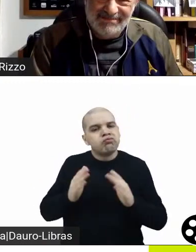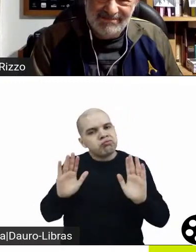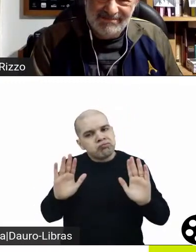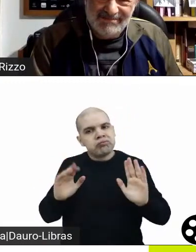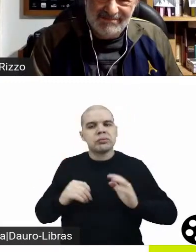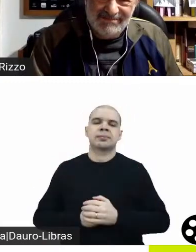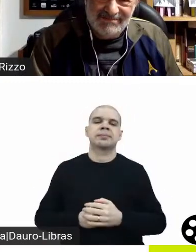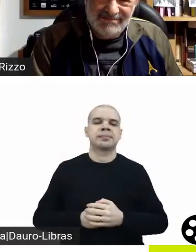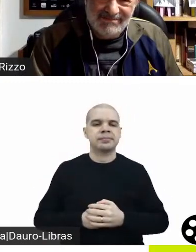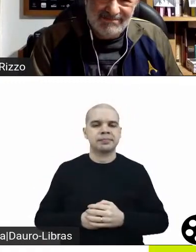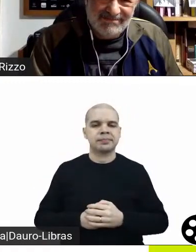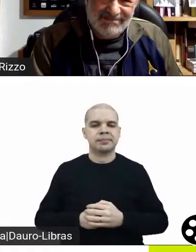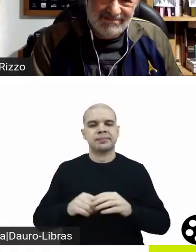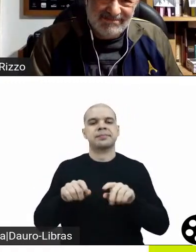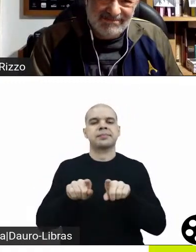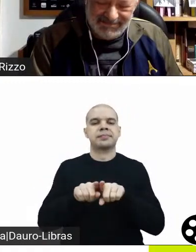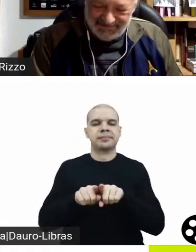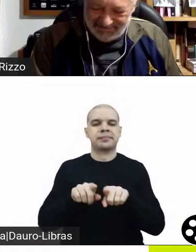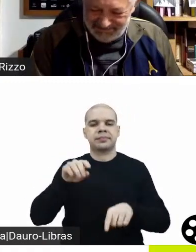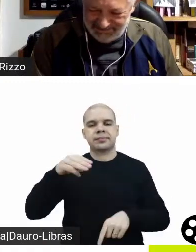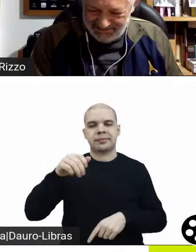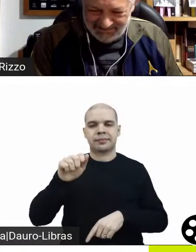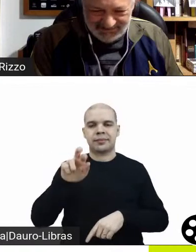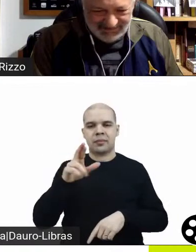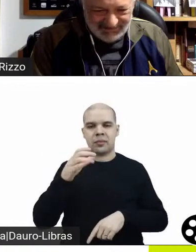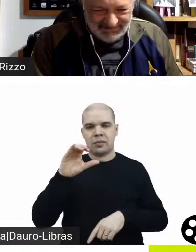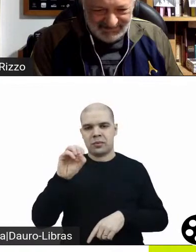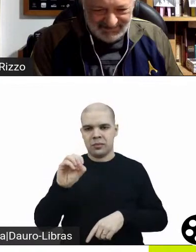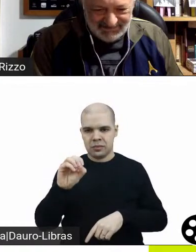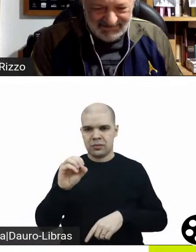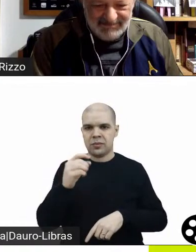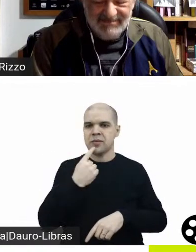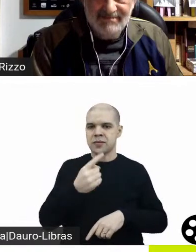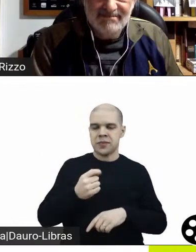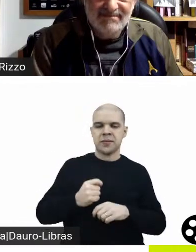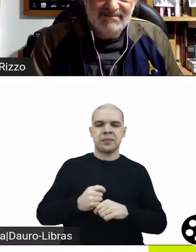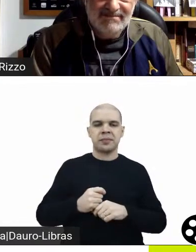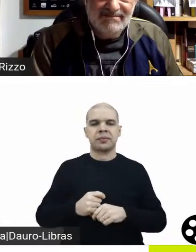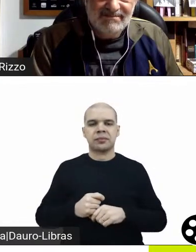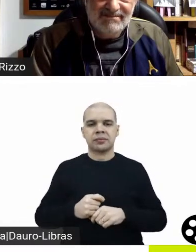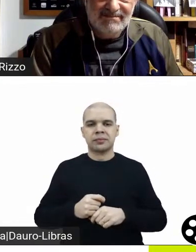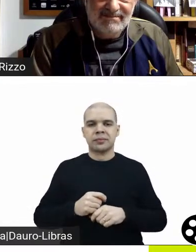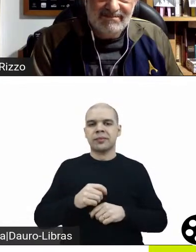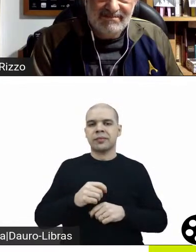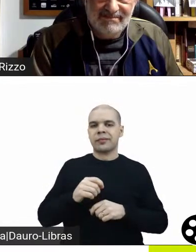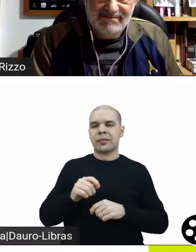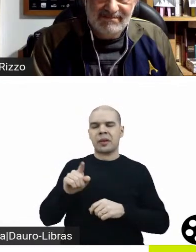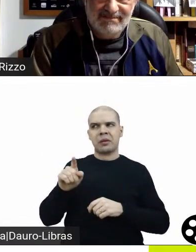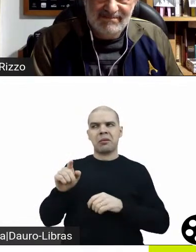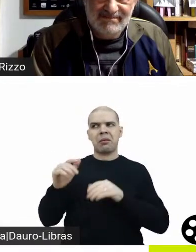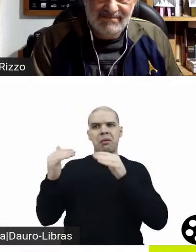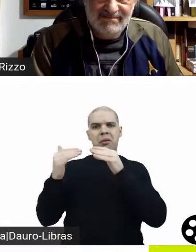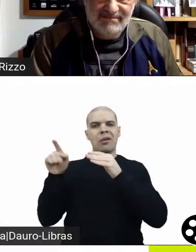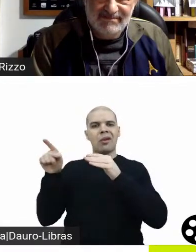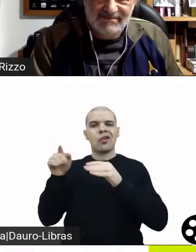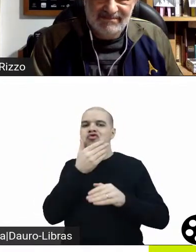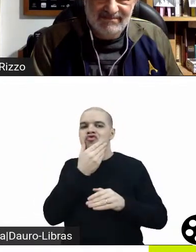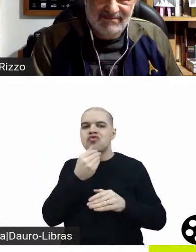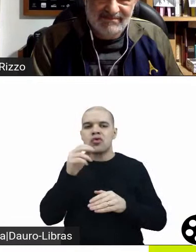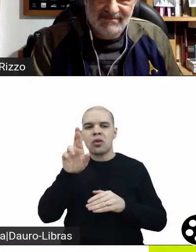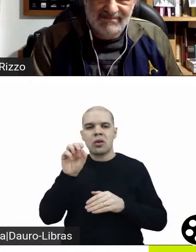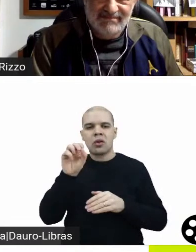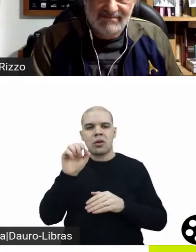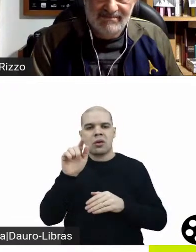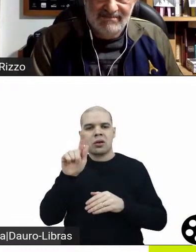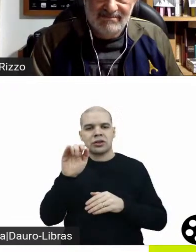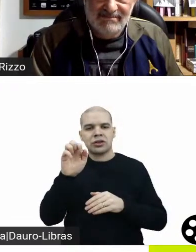É, e me chama também a atenção nesse filme algo que o Rogério Junqueira denominou de pedagogia do insulto, que seria a maneira com